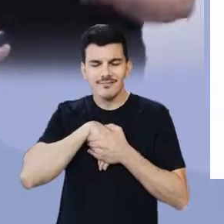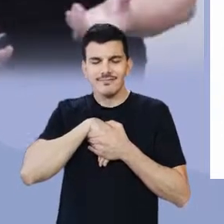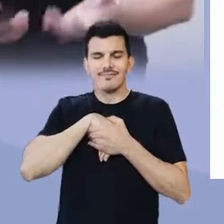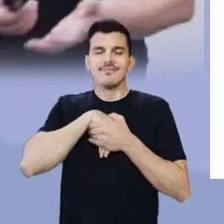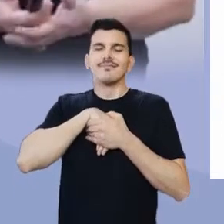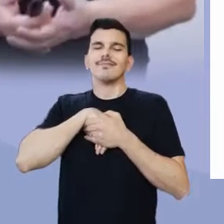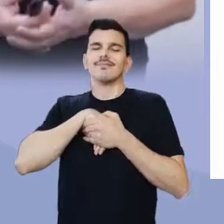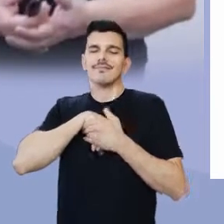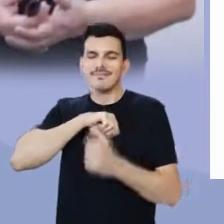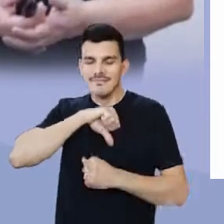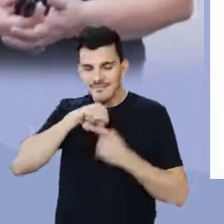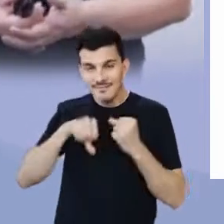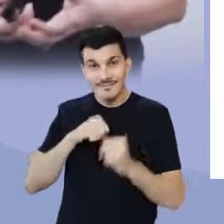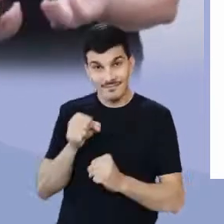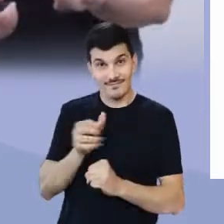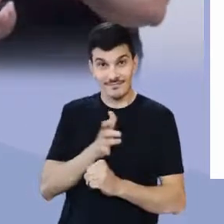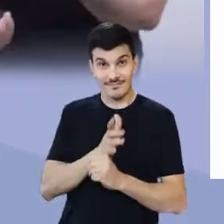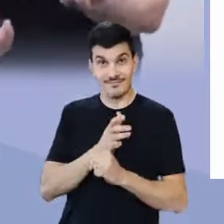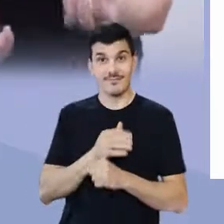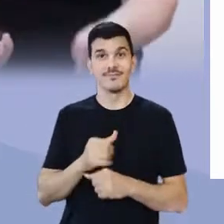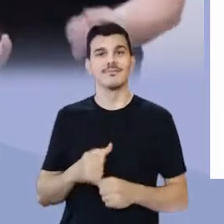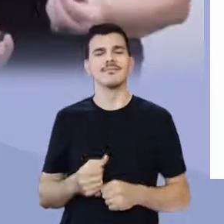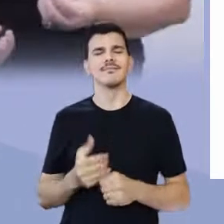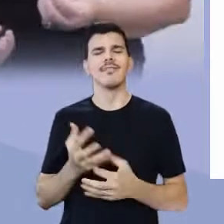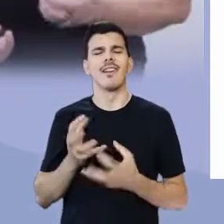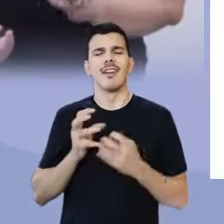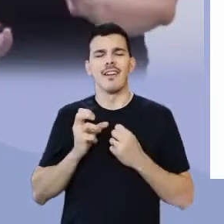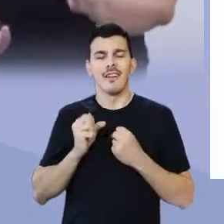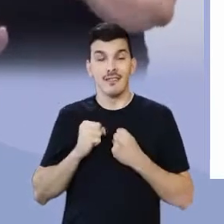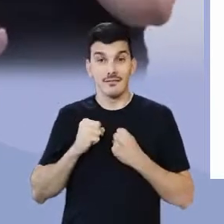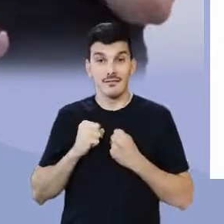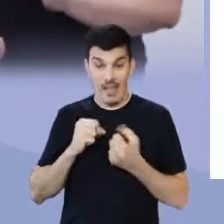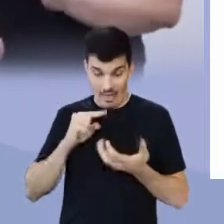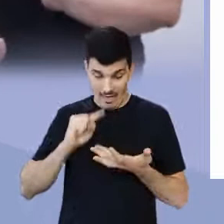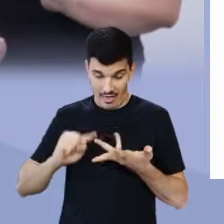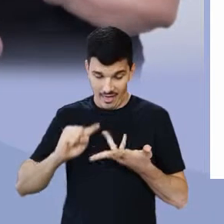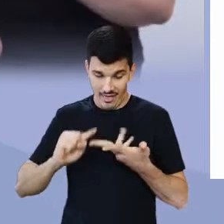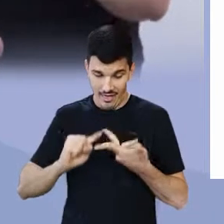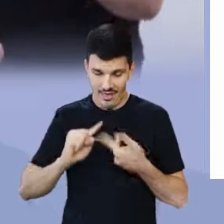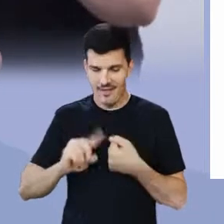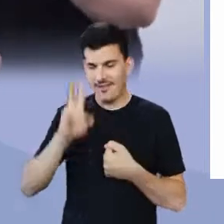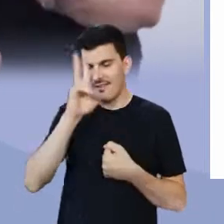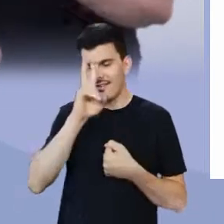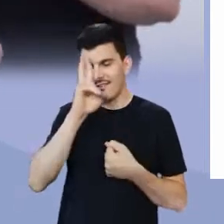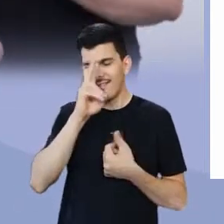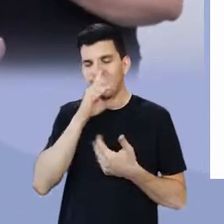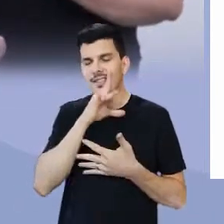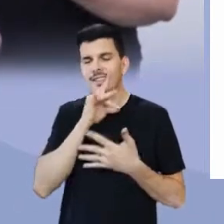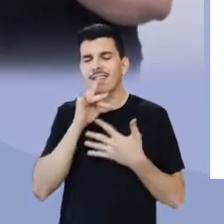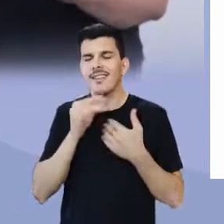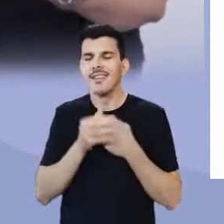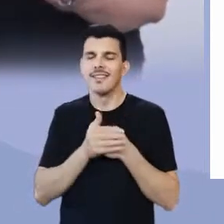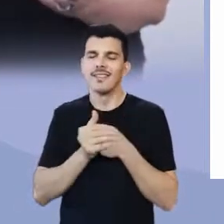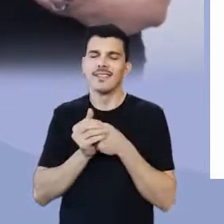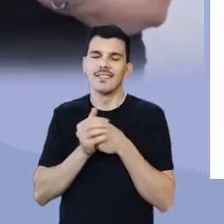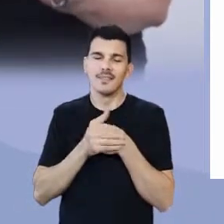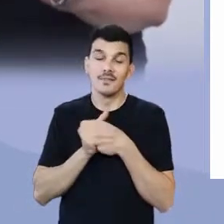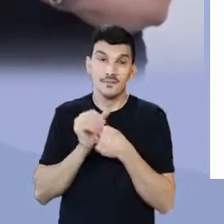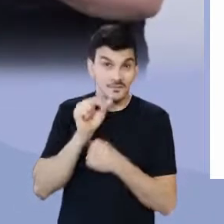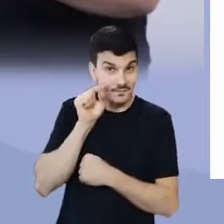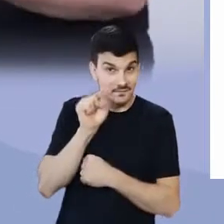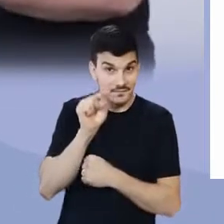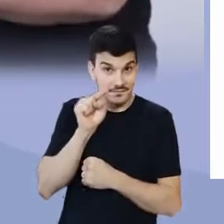cria, transforma, apropria. Estão as lembranças, as delicadezas, que você,